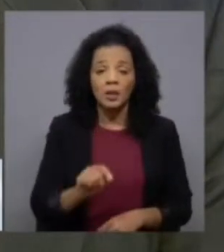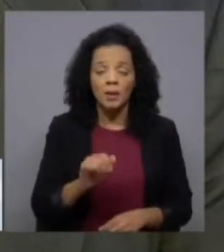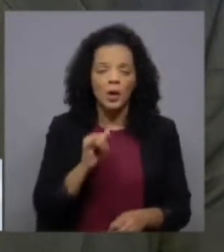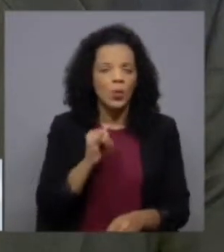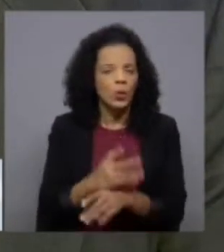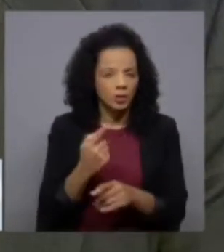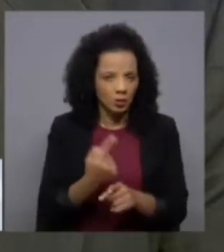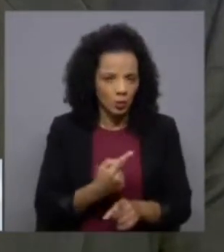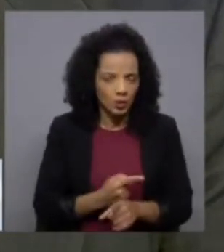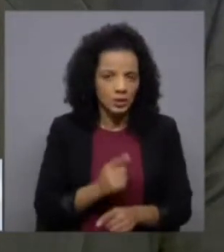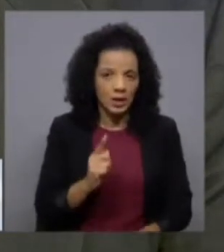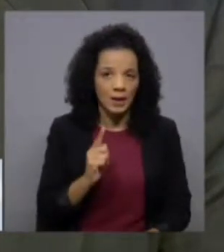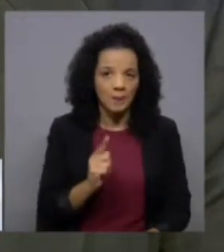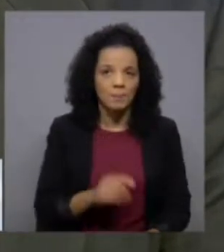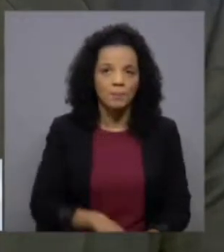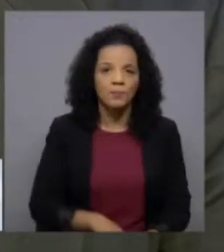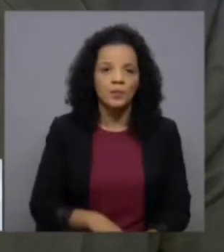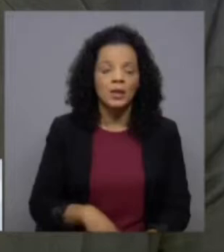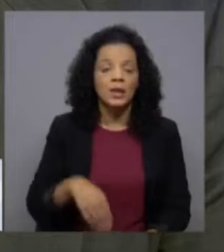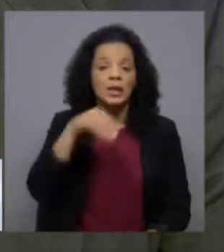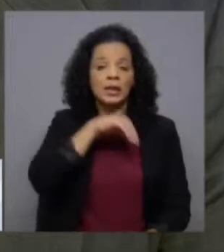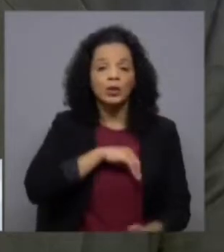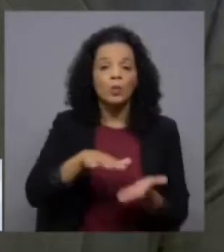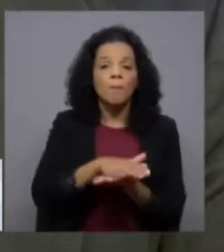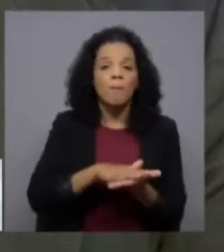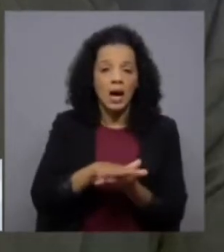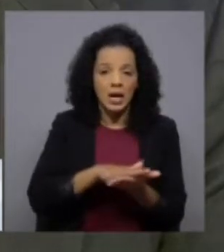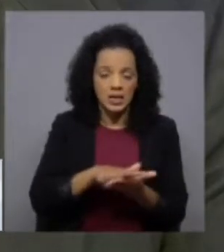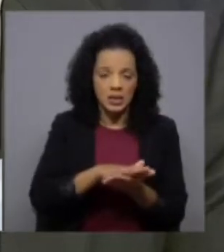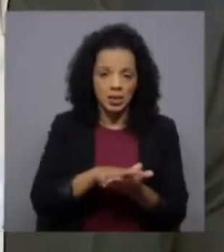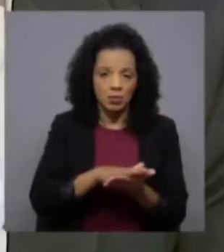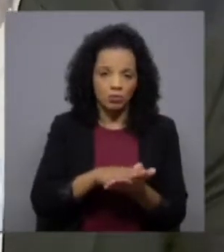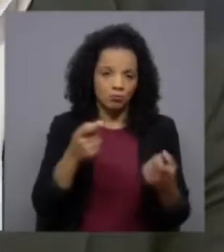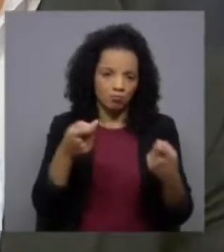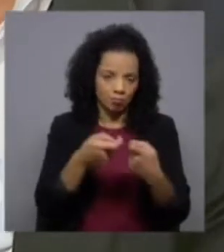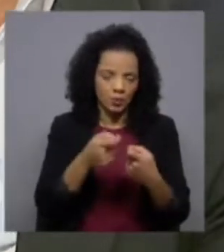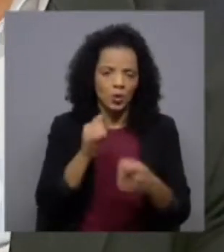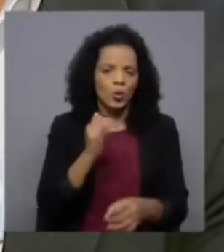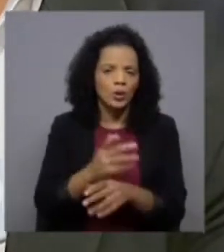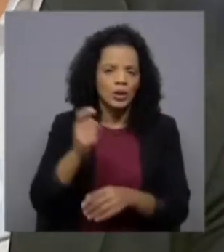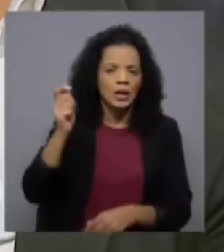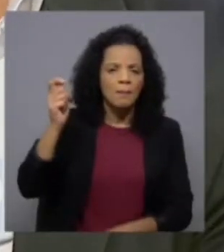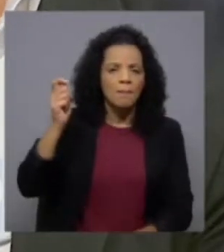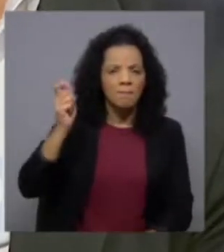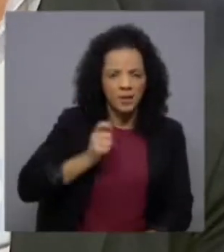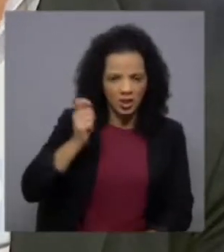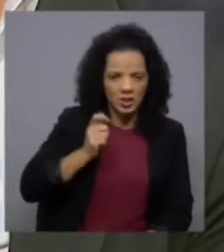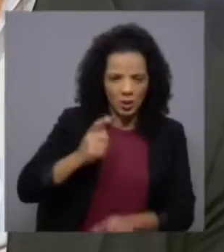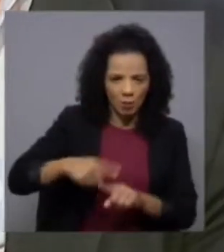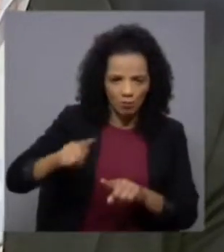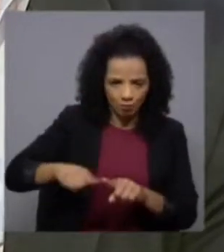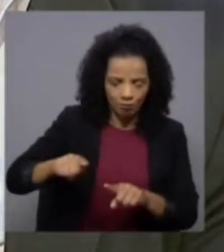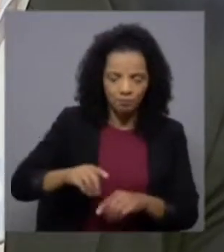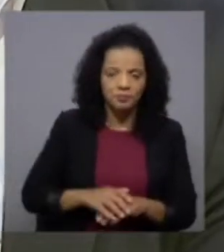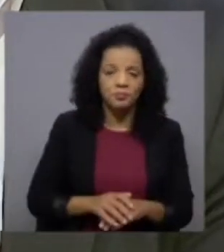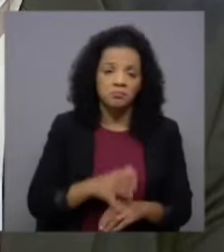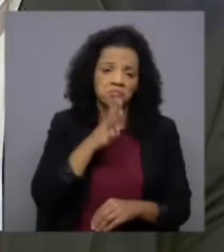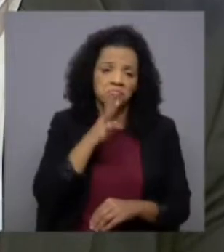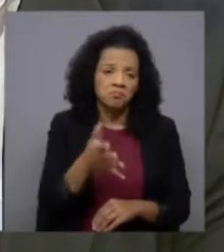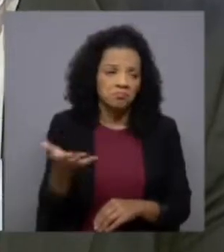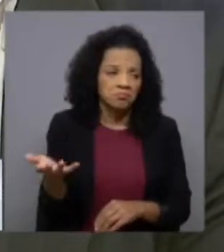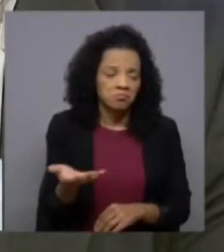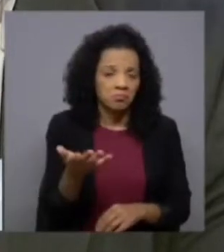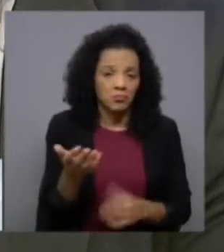outra questão que tem que é o rendimento básico e incondicional que é uma outra prestação que os senhores defendem e que é digamos assim